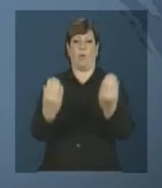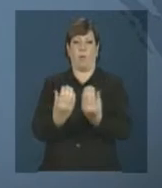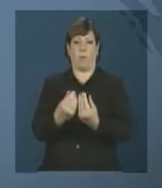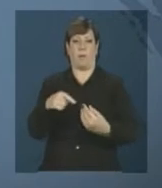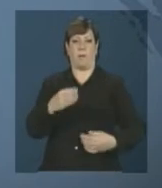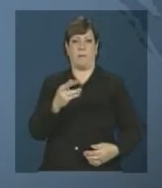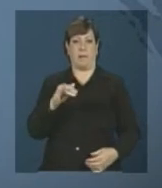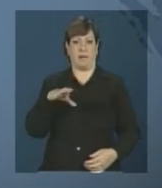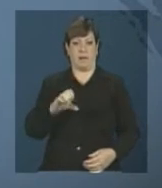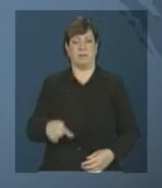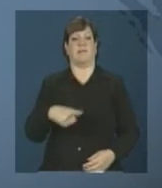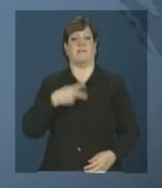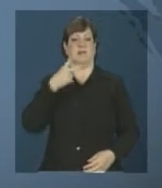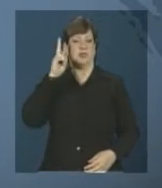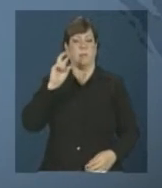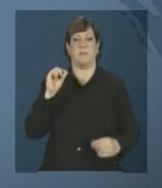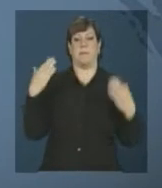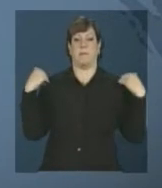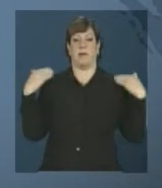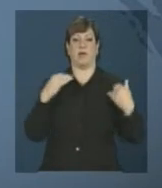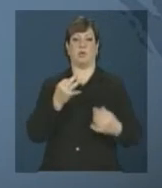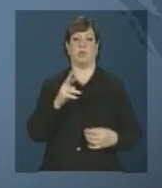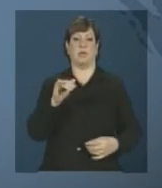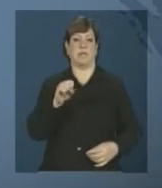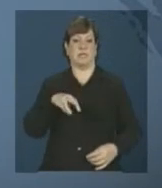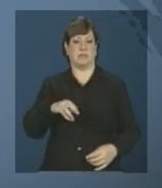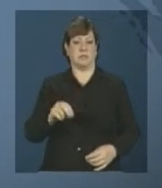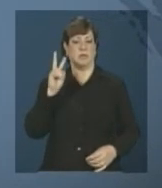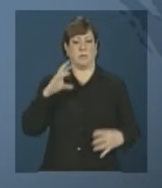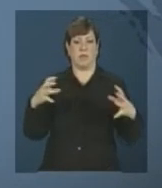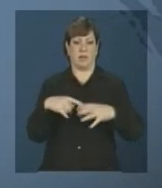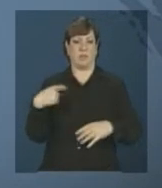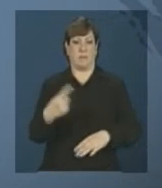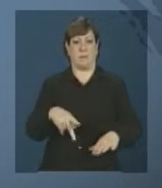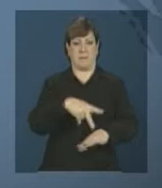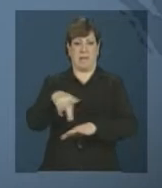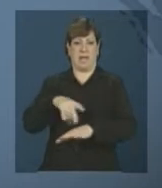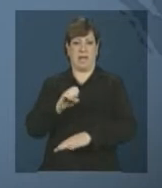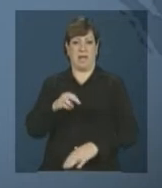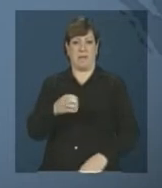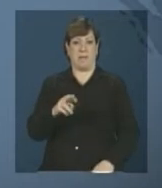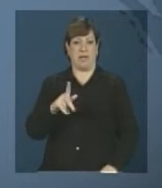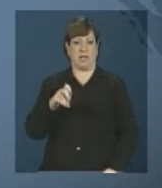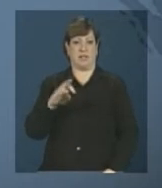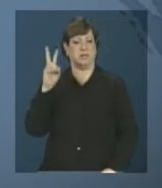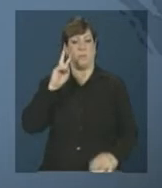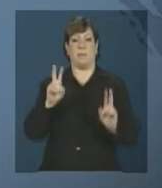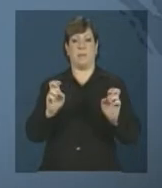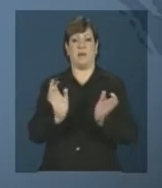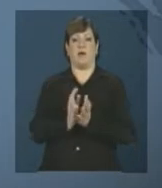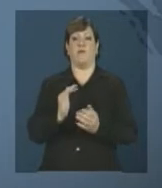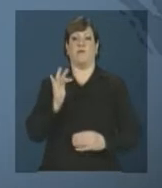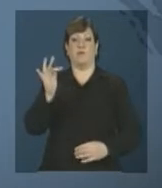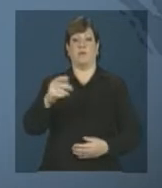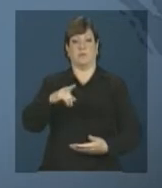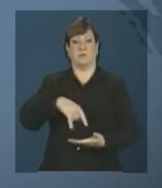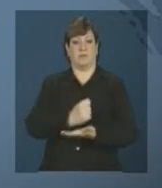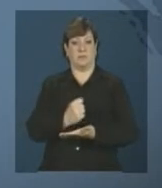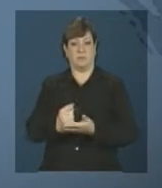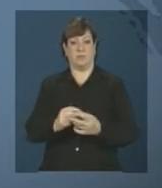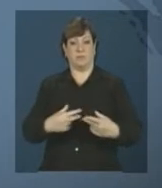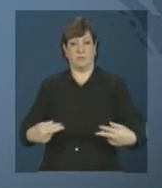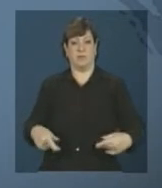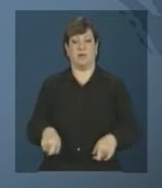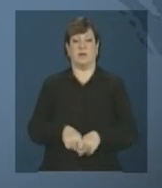do turismo entre os países emergentes como dos itens prioritários para pautas futuras. Ficou acertado que os ministros de Estado da pasta